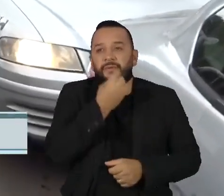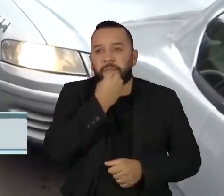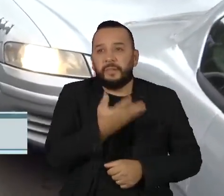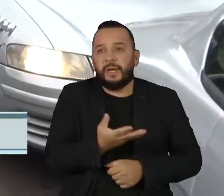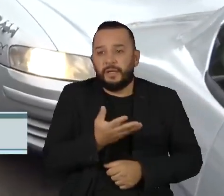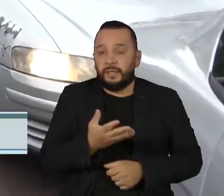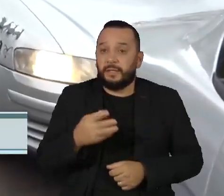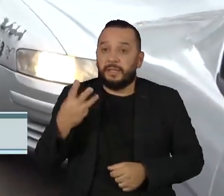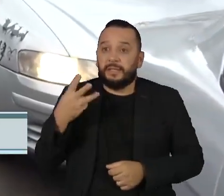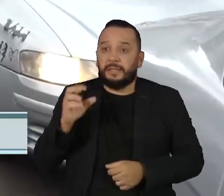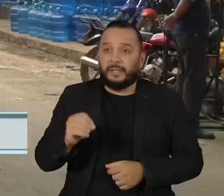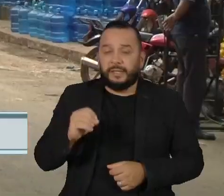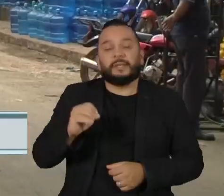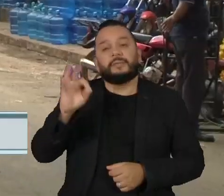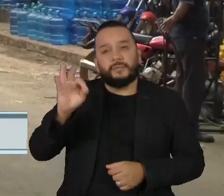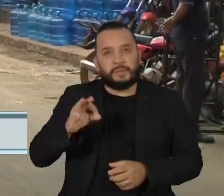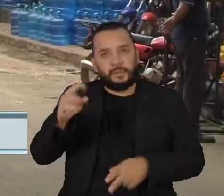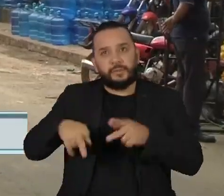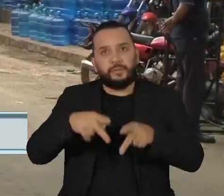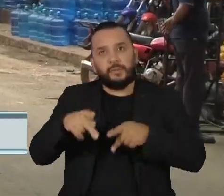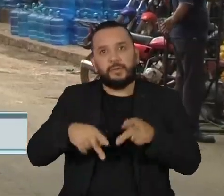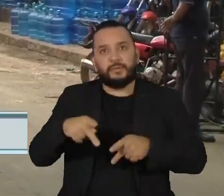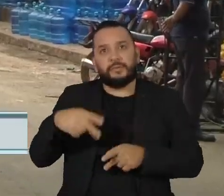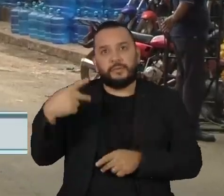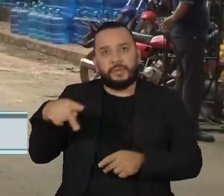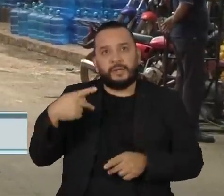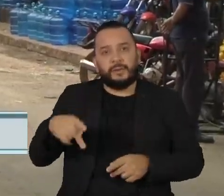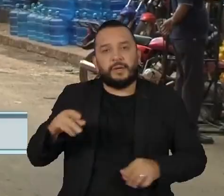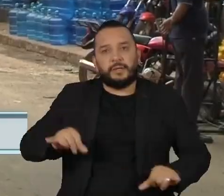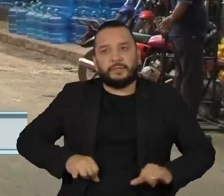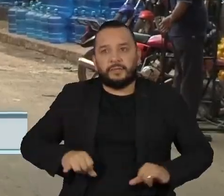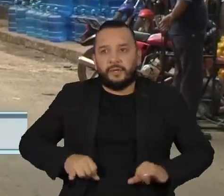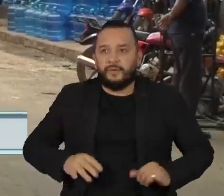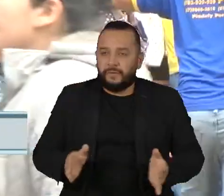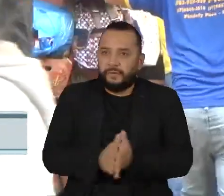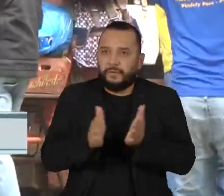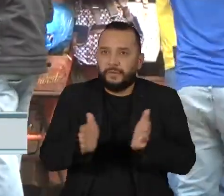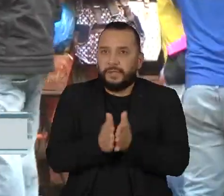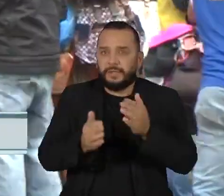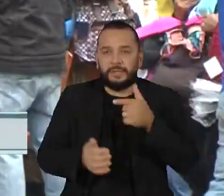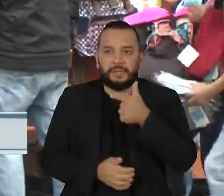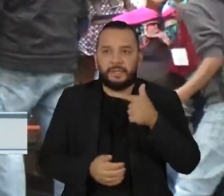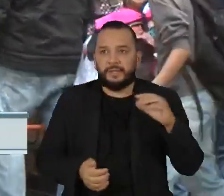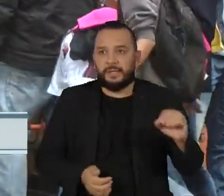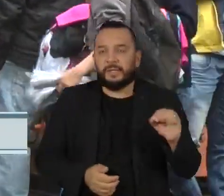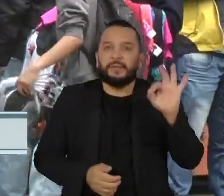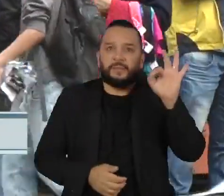% dos paraguaios sofrem na pobreza e 70% sobrevivem na informalidade.